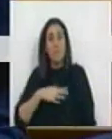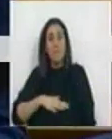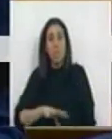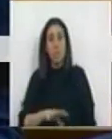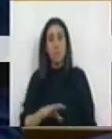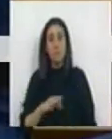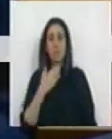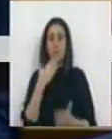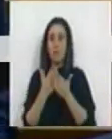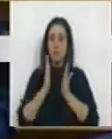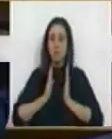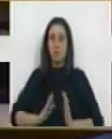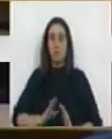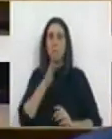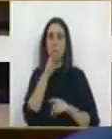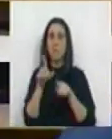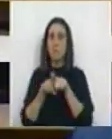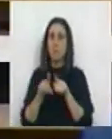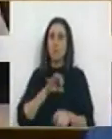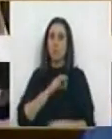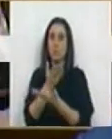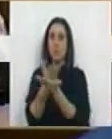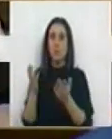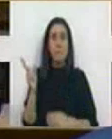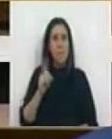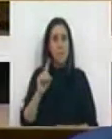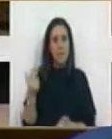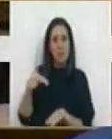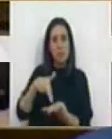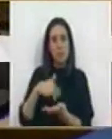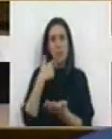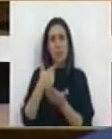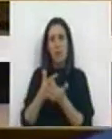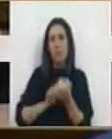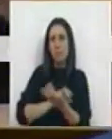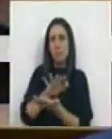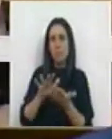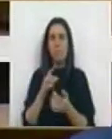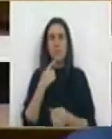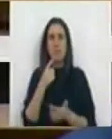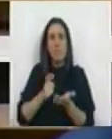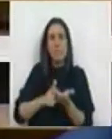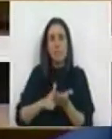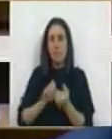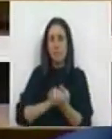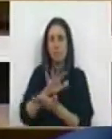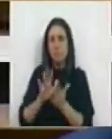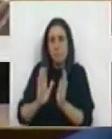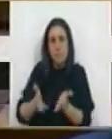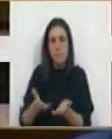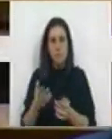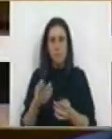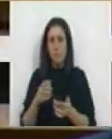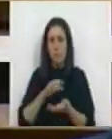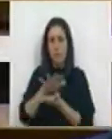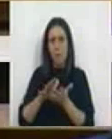descansar, os senhores deputados, que vêm várias vezes aqui criar ruído. uma necessidade de criar ruído, onde